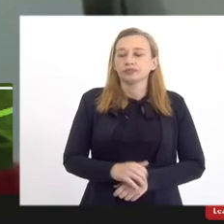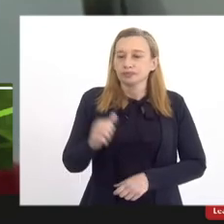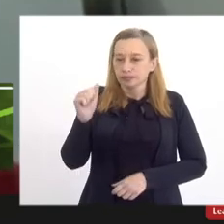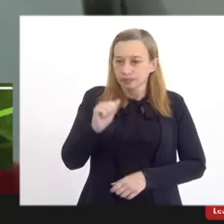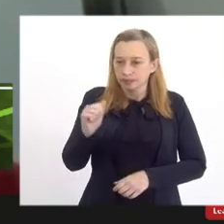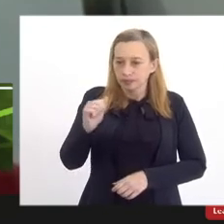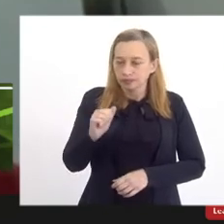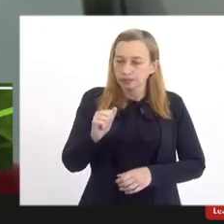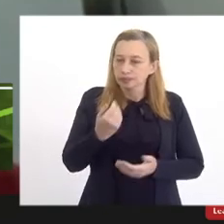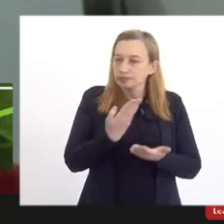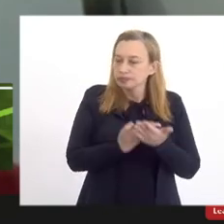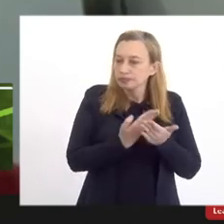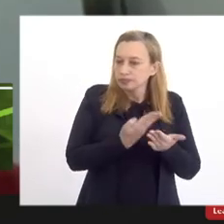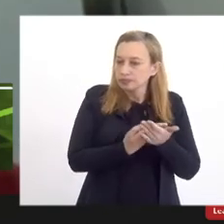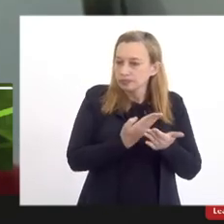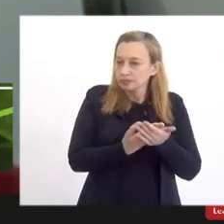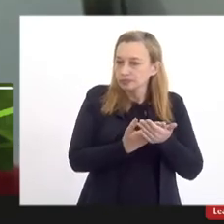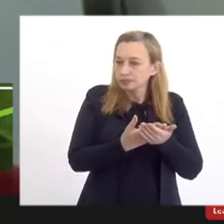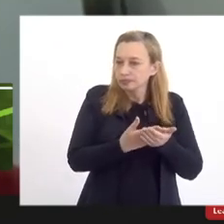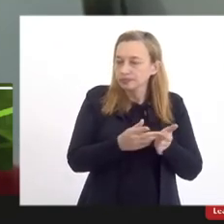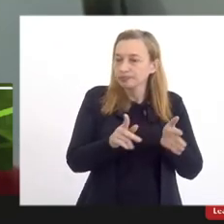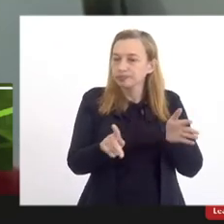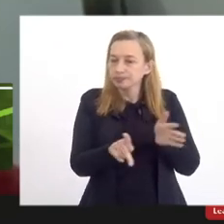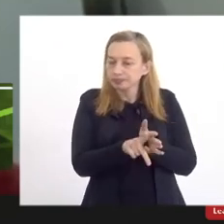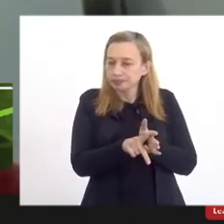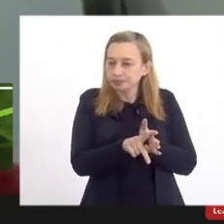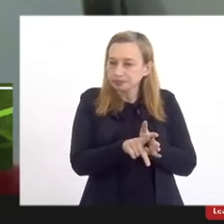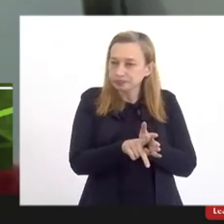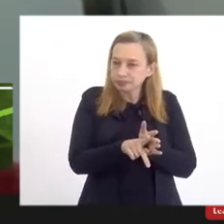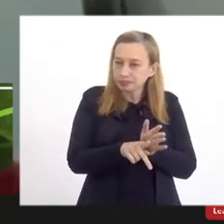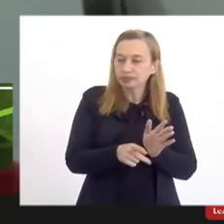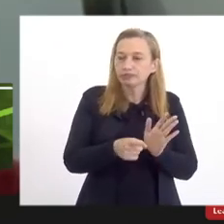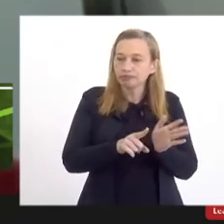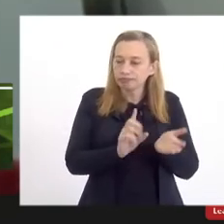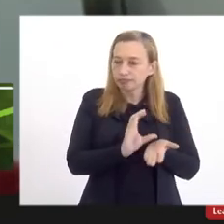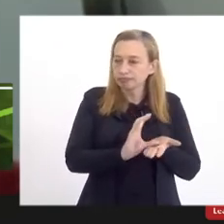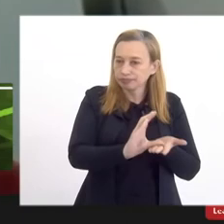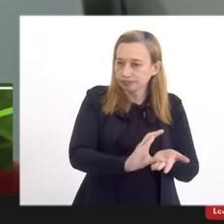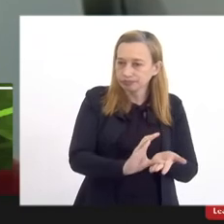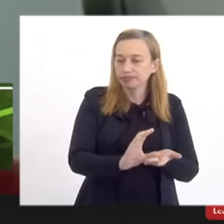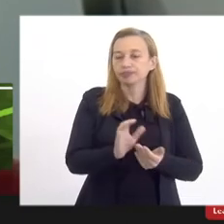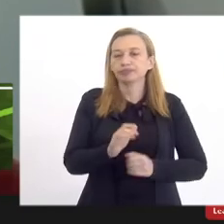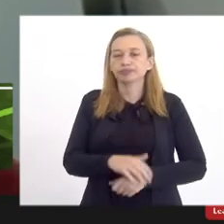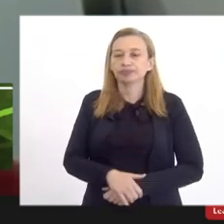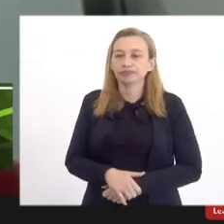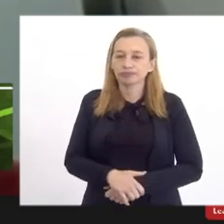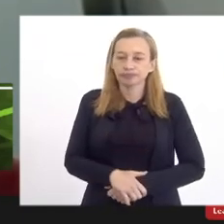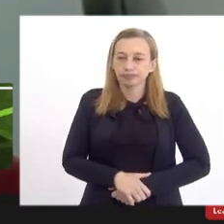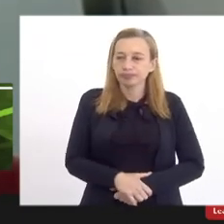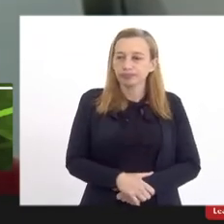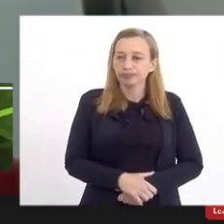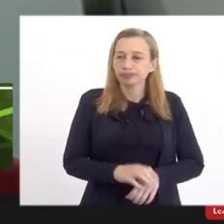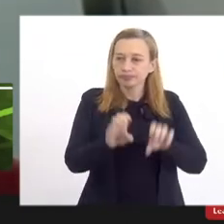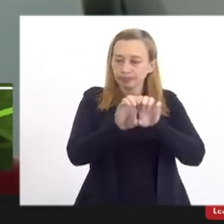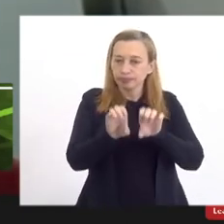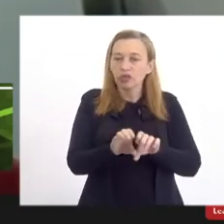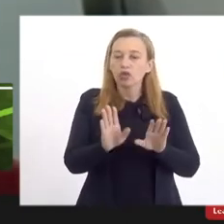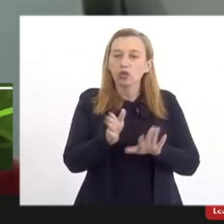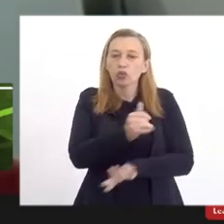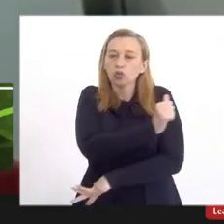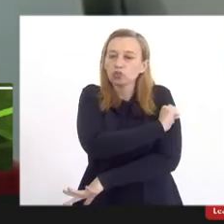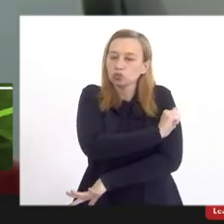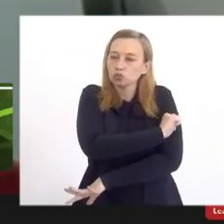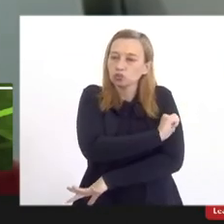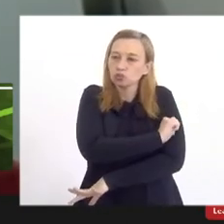para a melhoria e ampliação da sua infraestrutura, coisa que não podemos hoje. Os alunos no